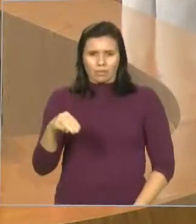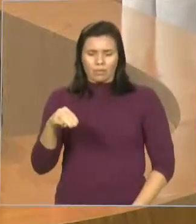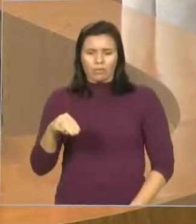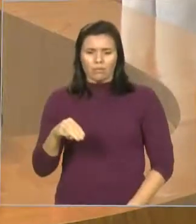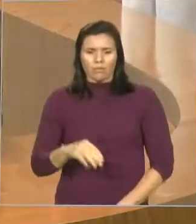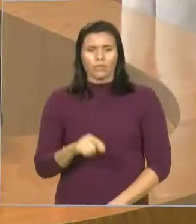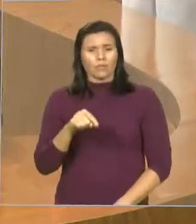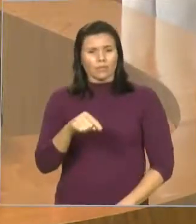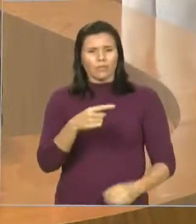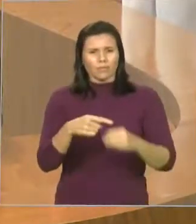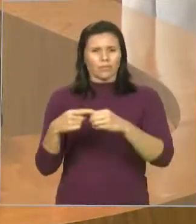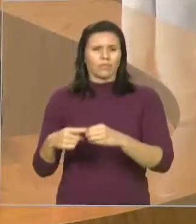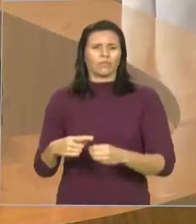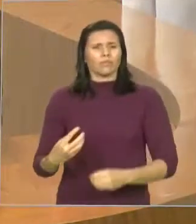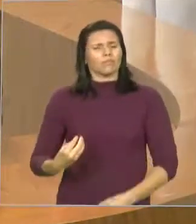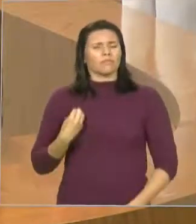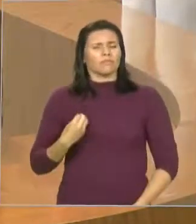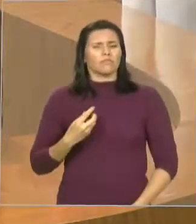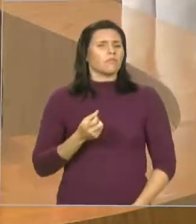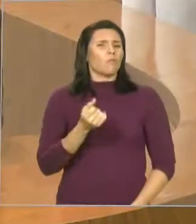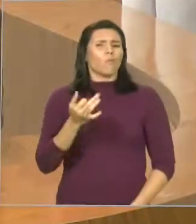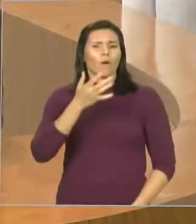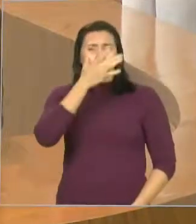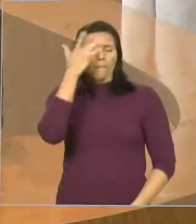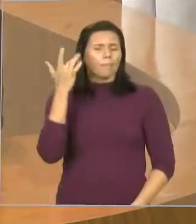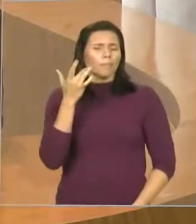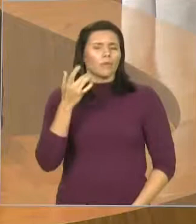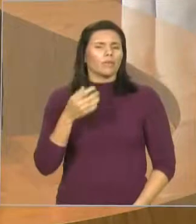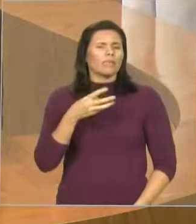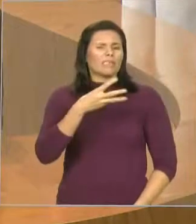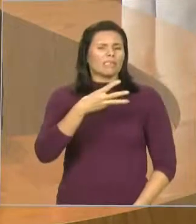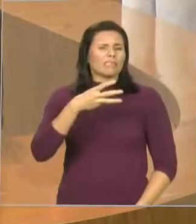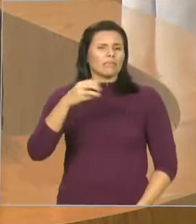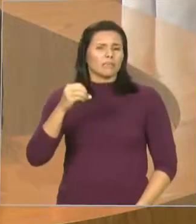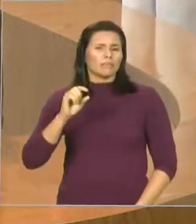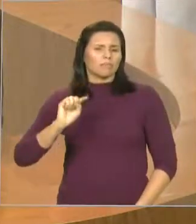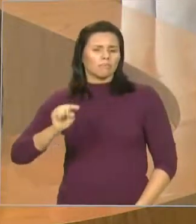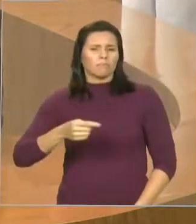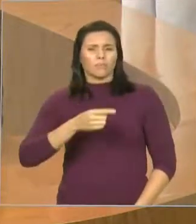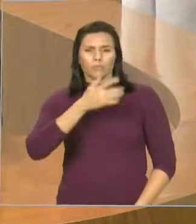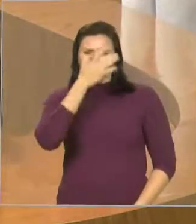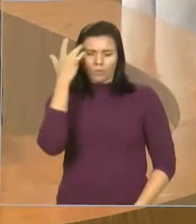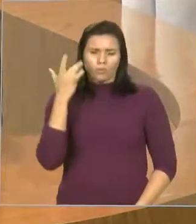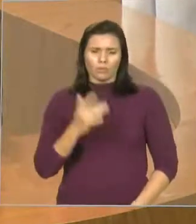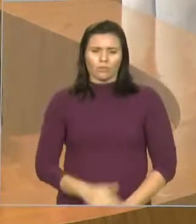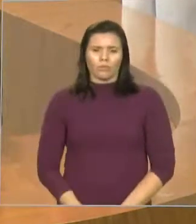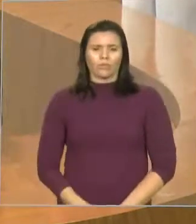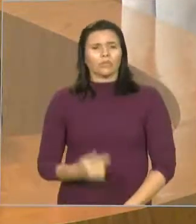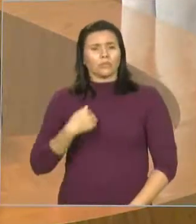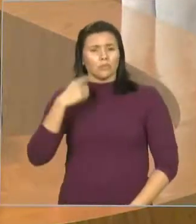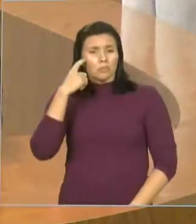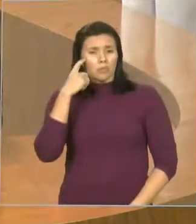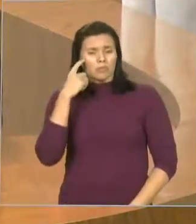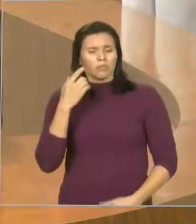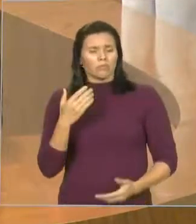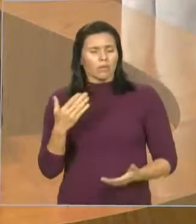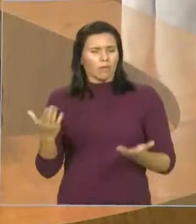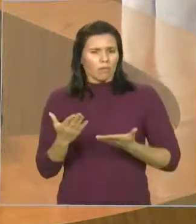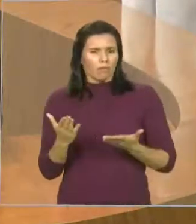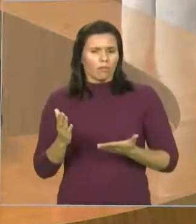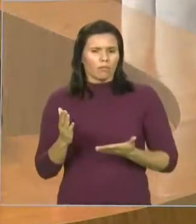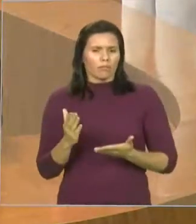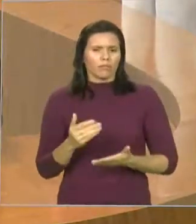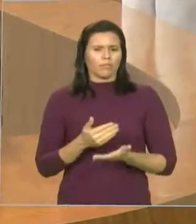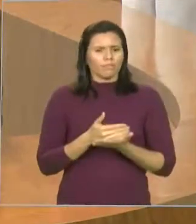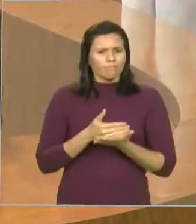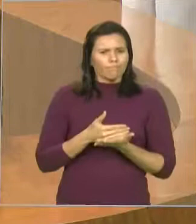habitantes, implantar 10 quilômetros de asfalto logo no primeiro ano